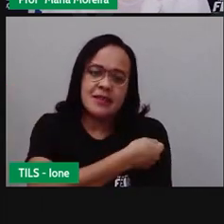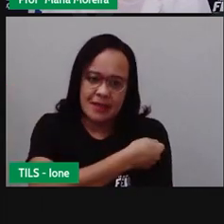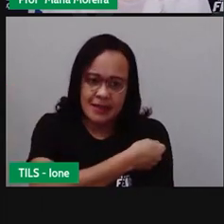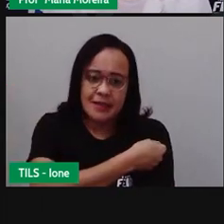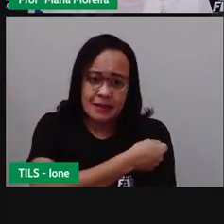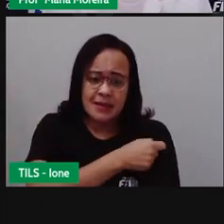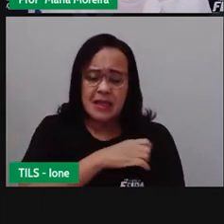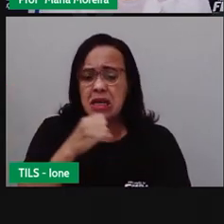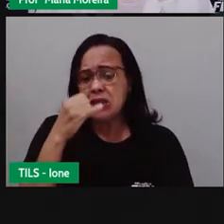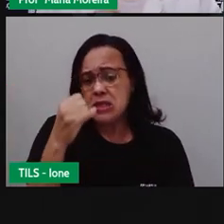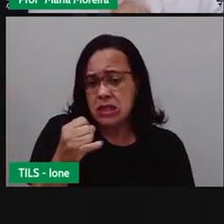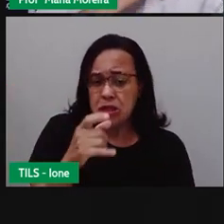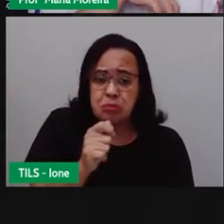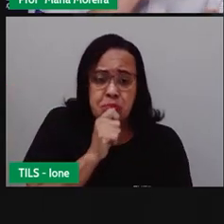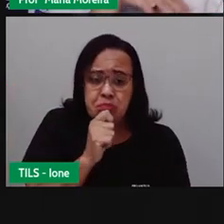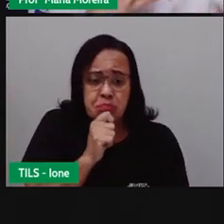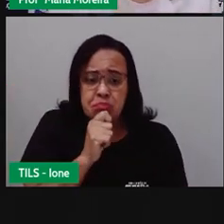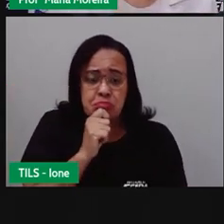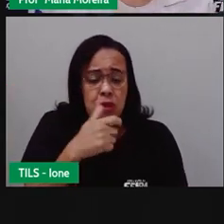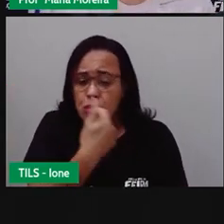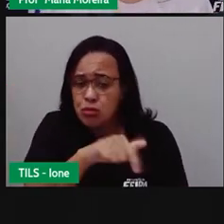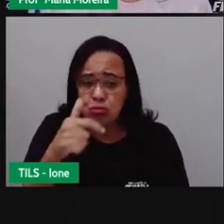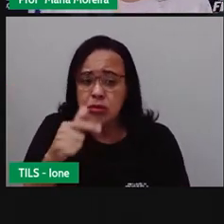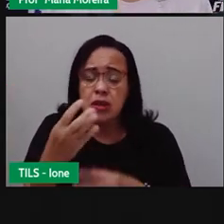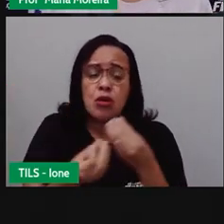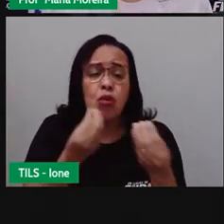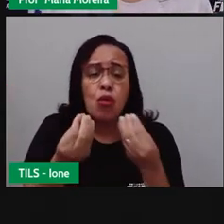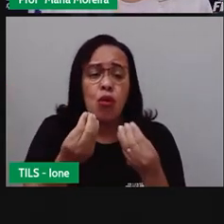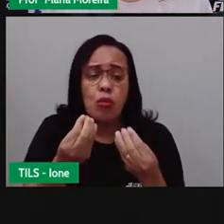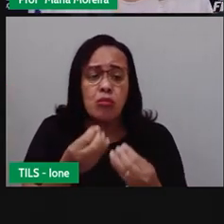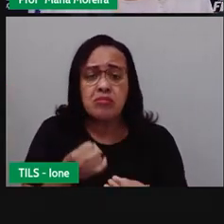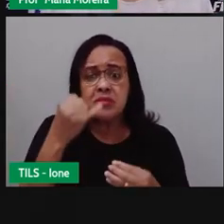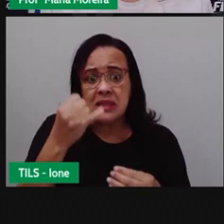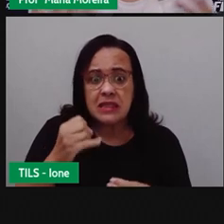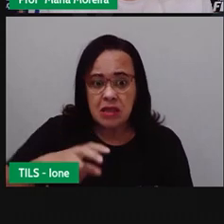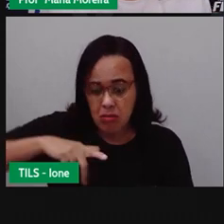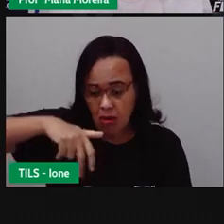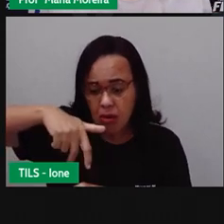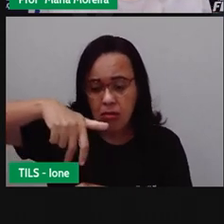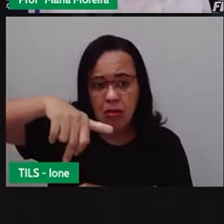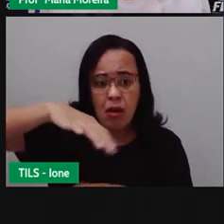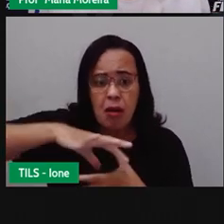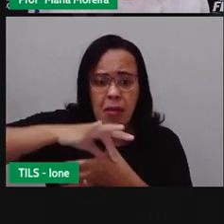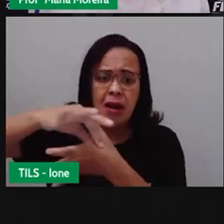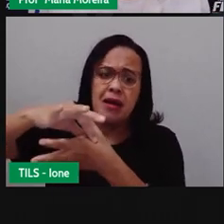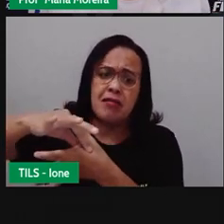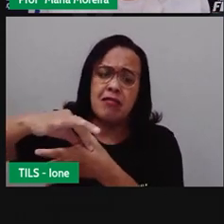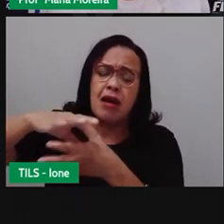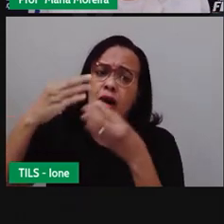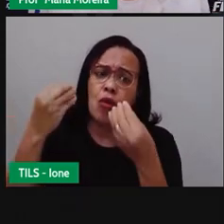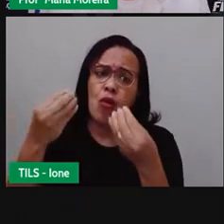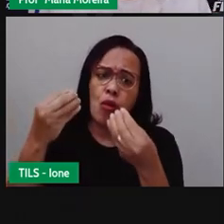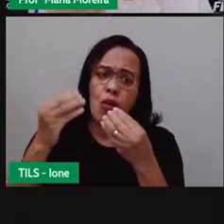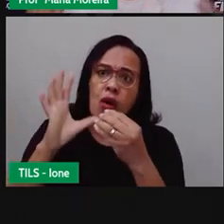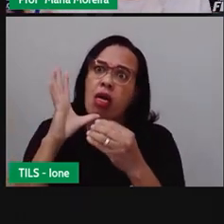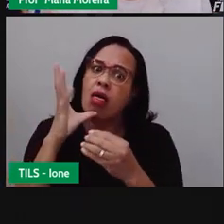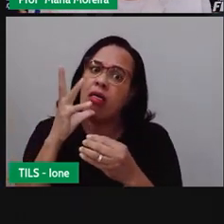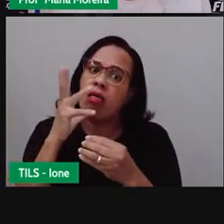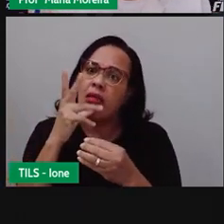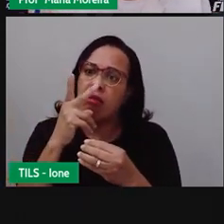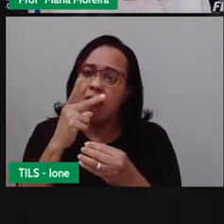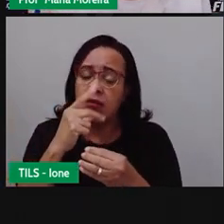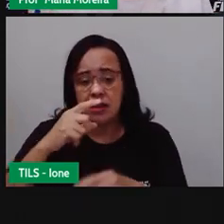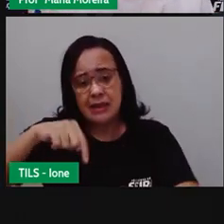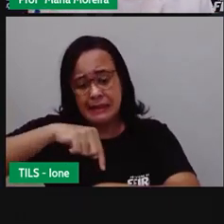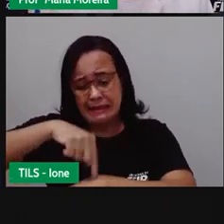as pessoas tivessem, na verdade, que saia o quê? Andando para levar de um local a outro. Quanto tempo, né? Já tá demorando pra caramba, né? Demorando até mais do que